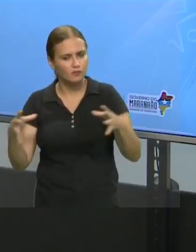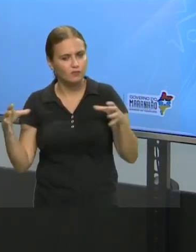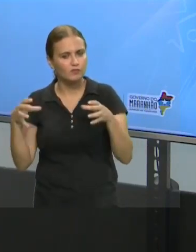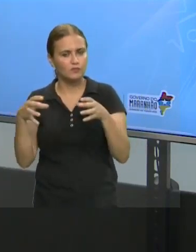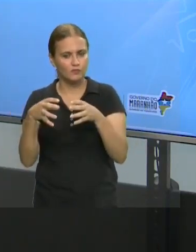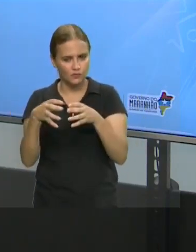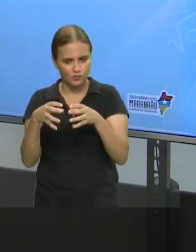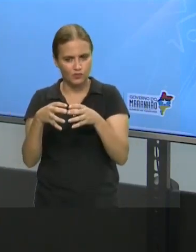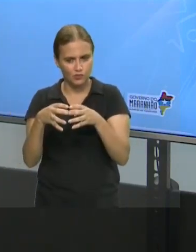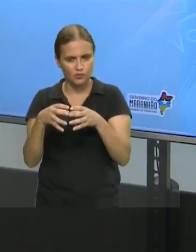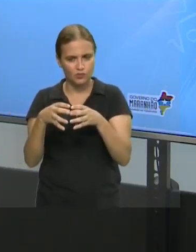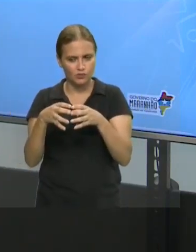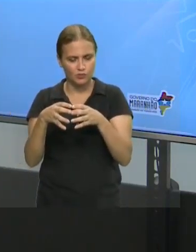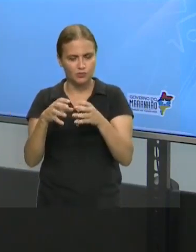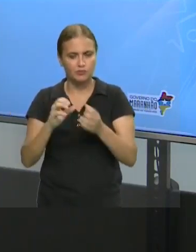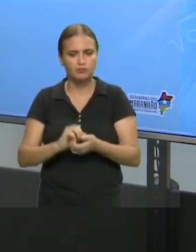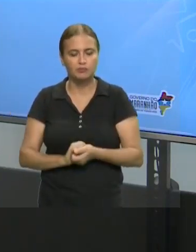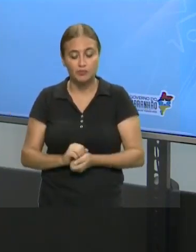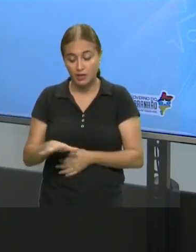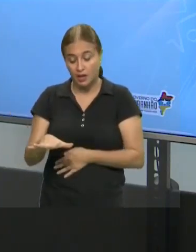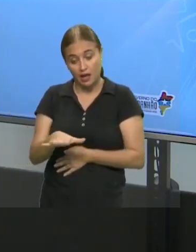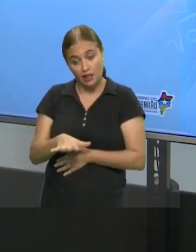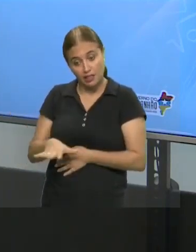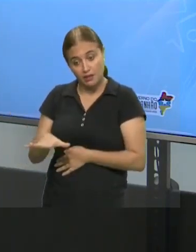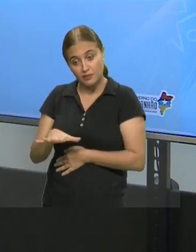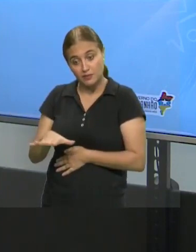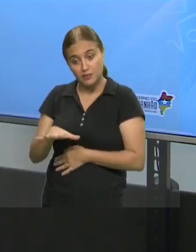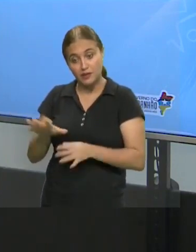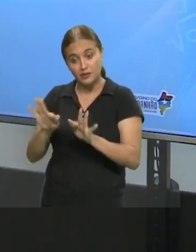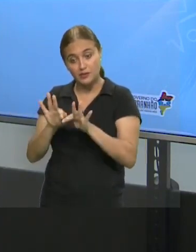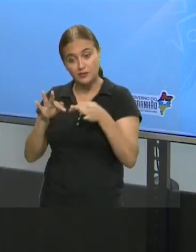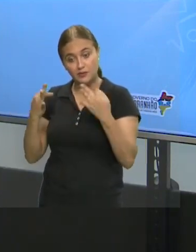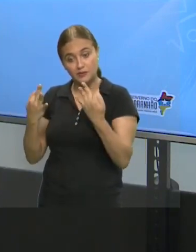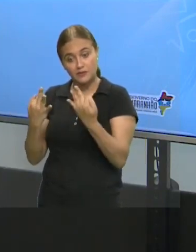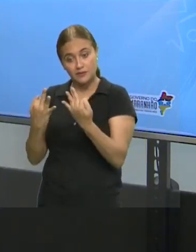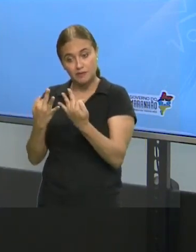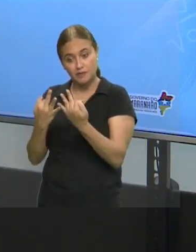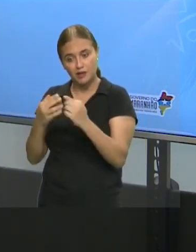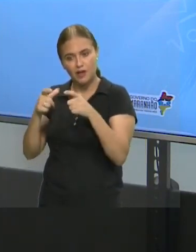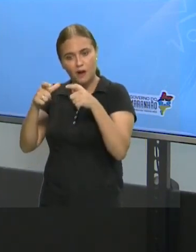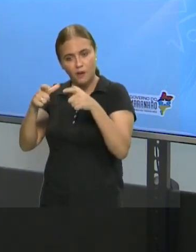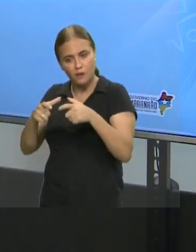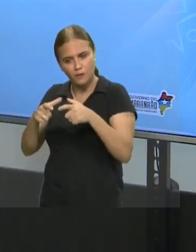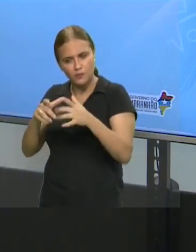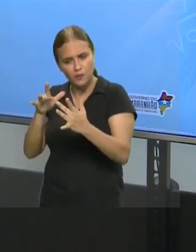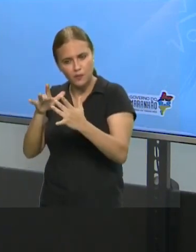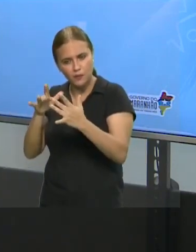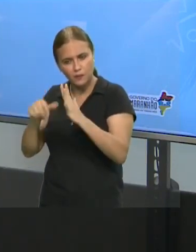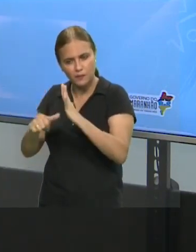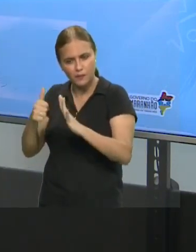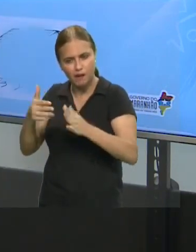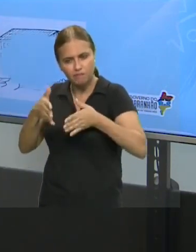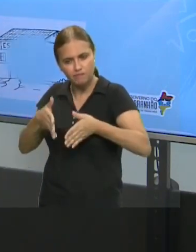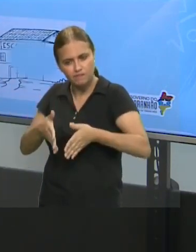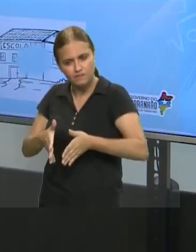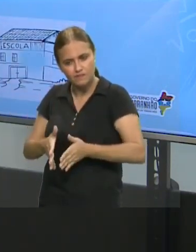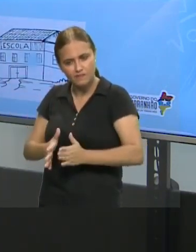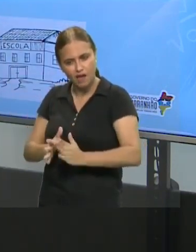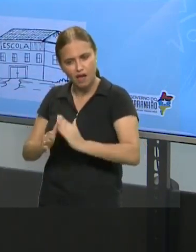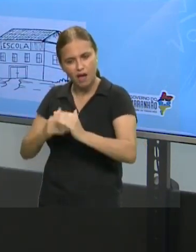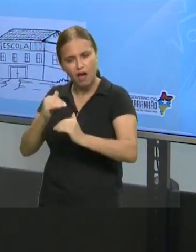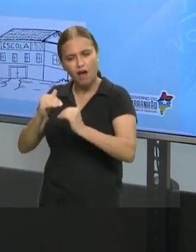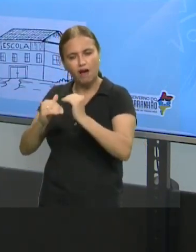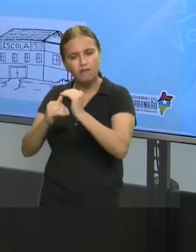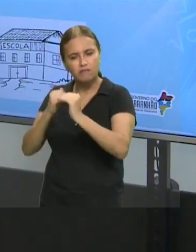é o espaço da família, o lugar onde nós nascemos, nossos primeiros contatos. Depois a gente evolui